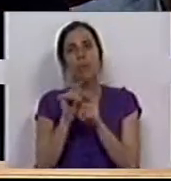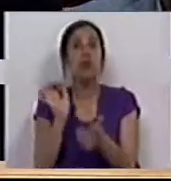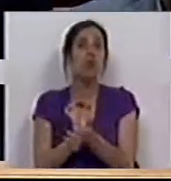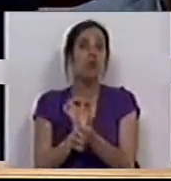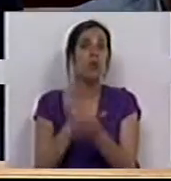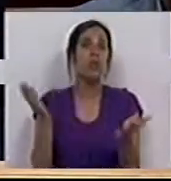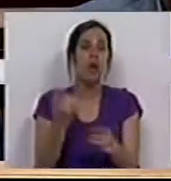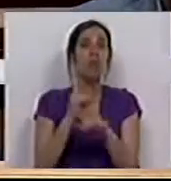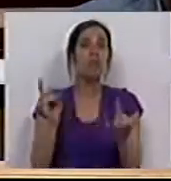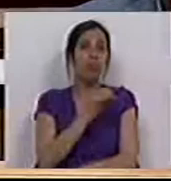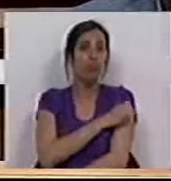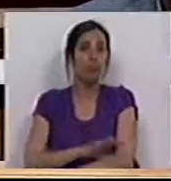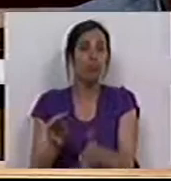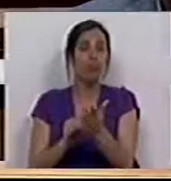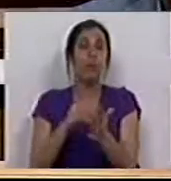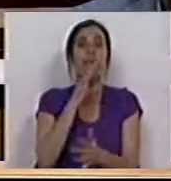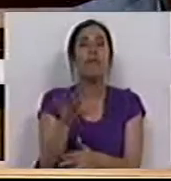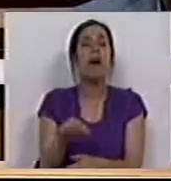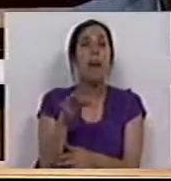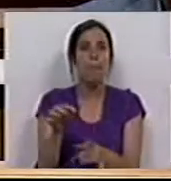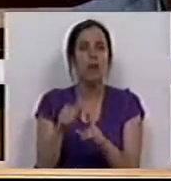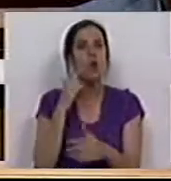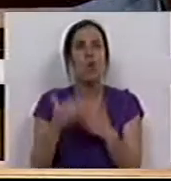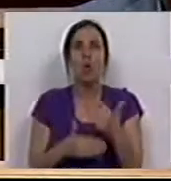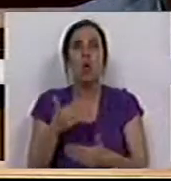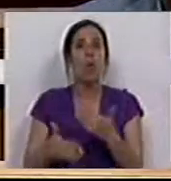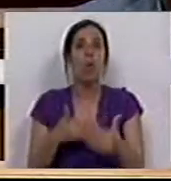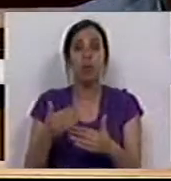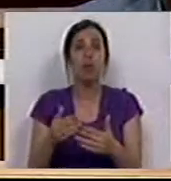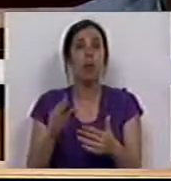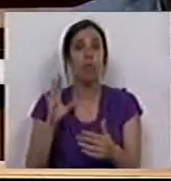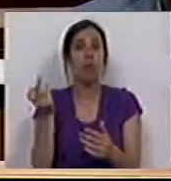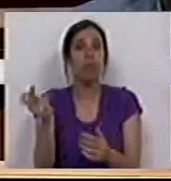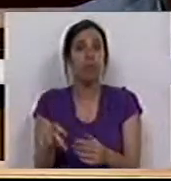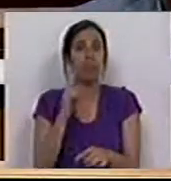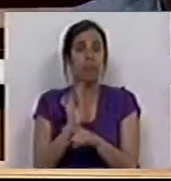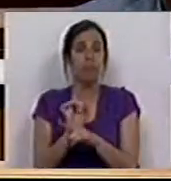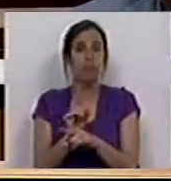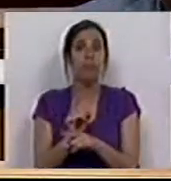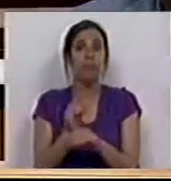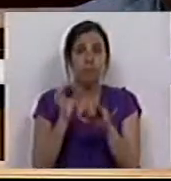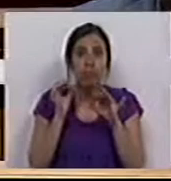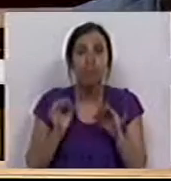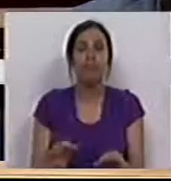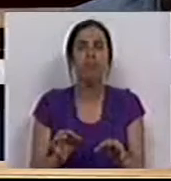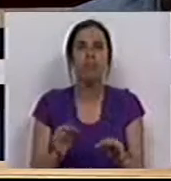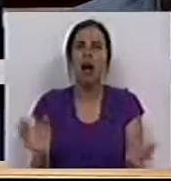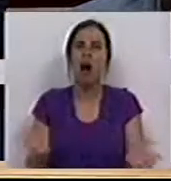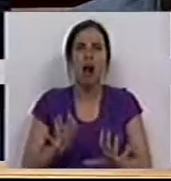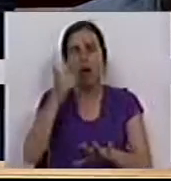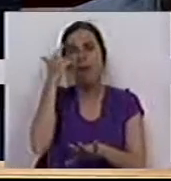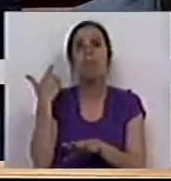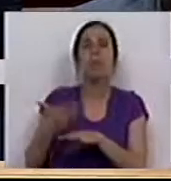sociais porque o empobrecimento das famílias continua a acontecer. Apelava mesmo a que não houvesse